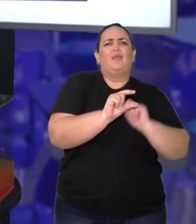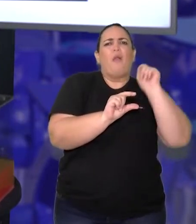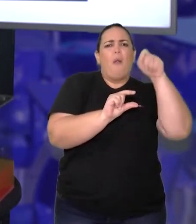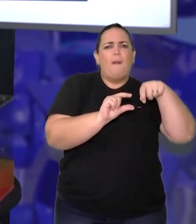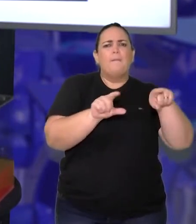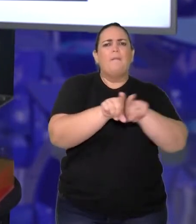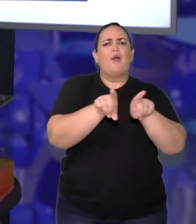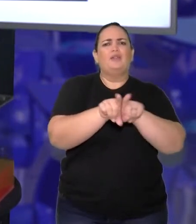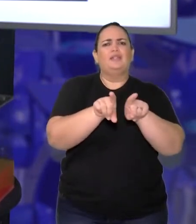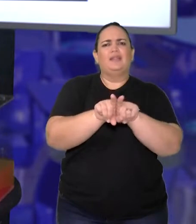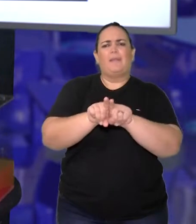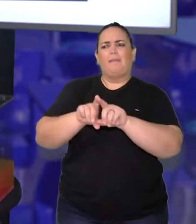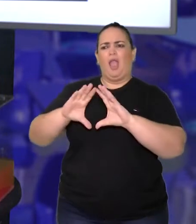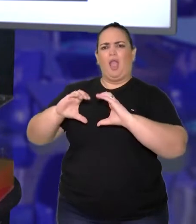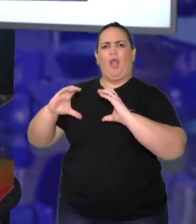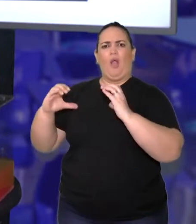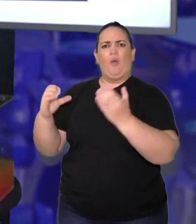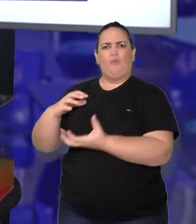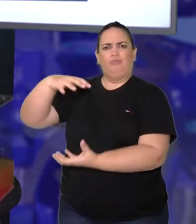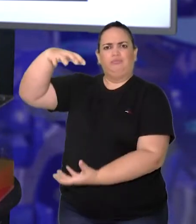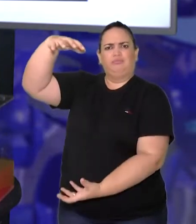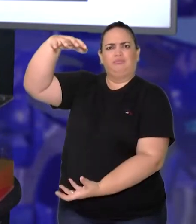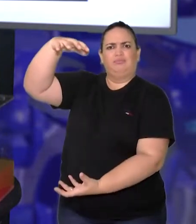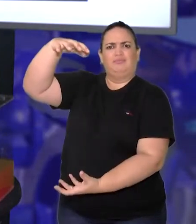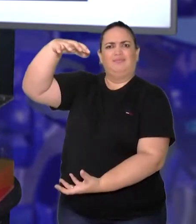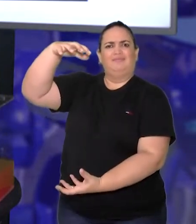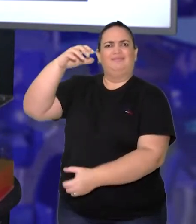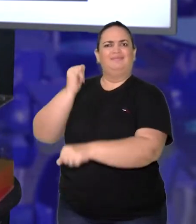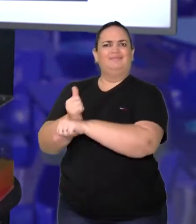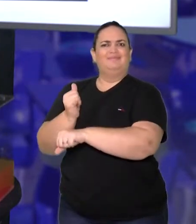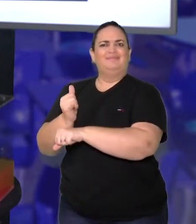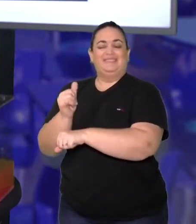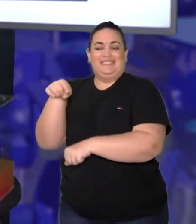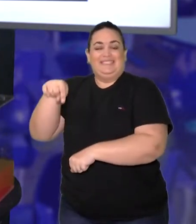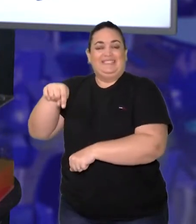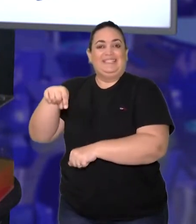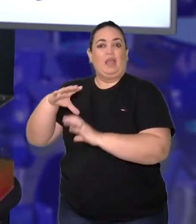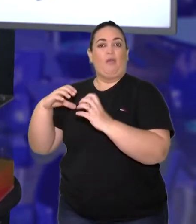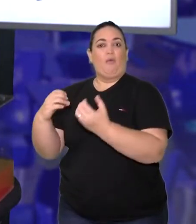de algodão pesando exatamente um quilo, ambos, tá?